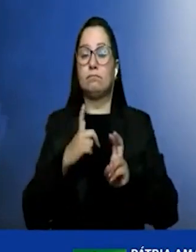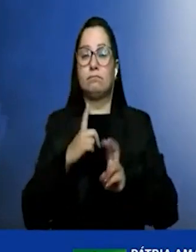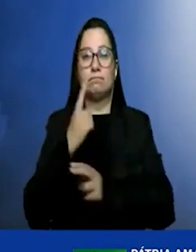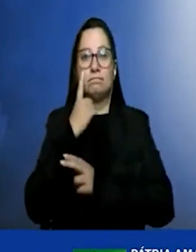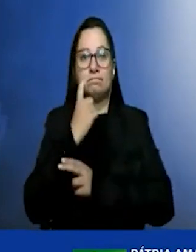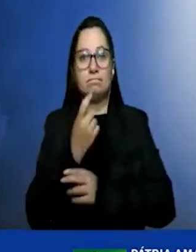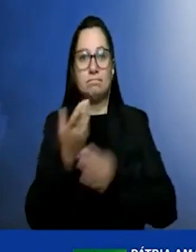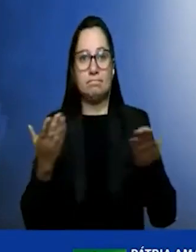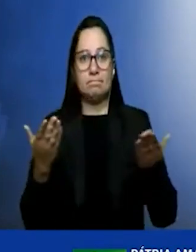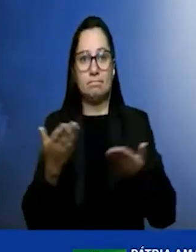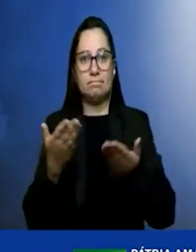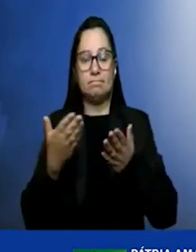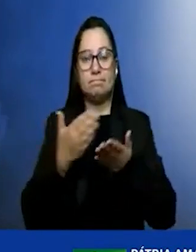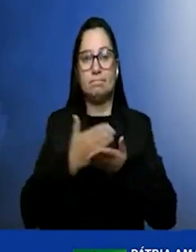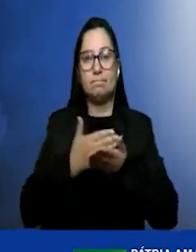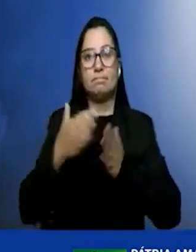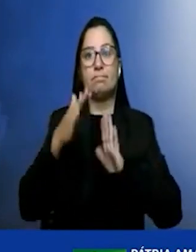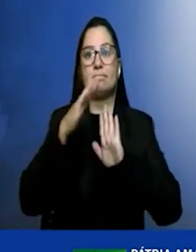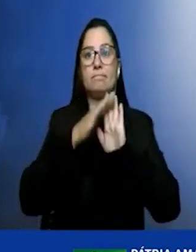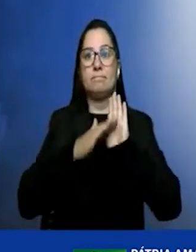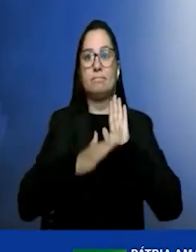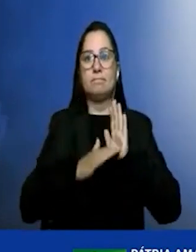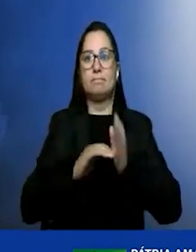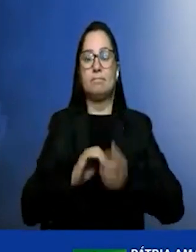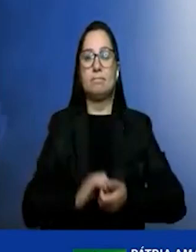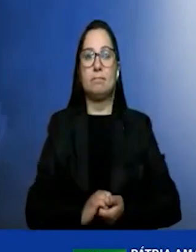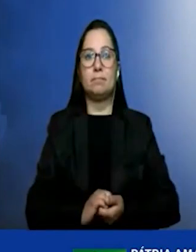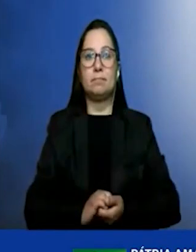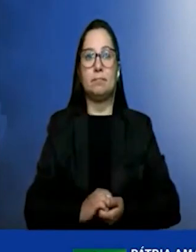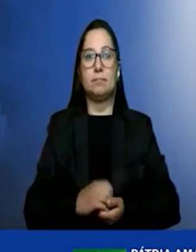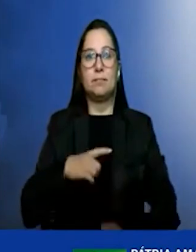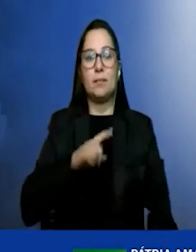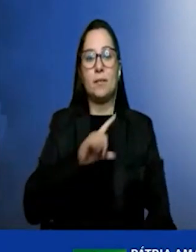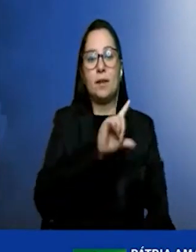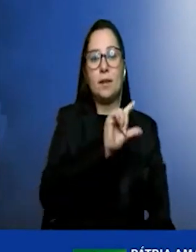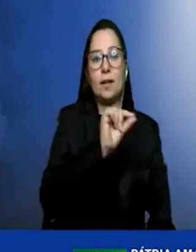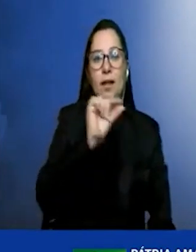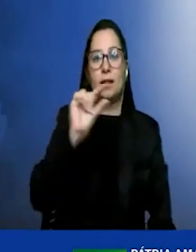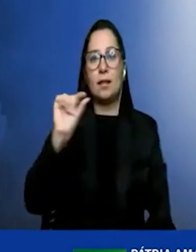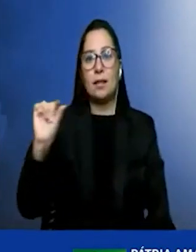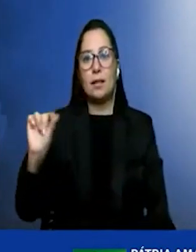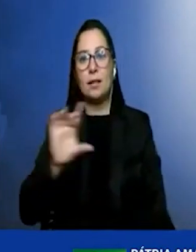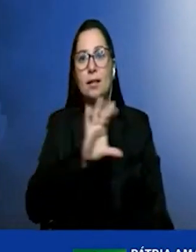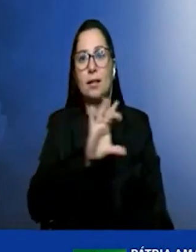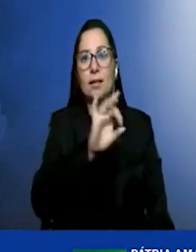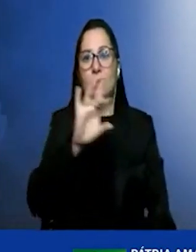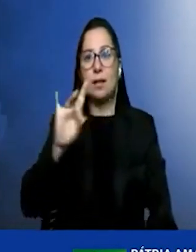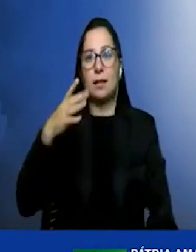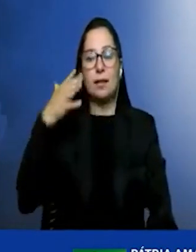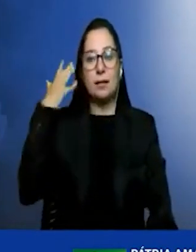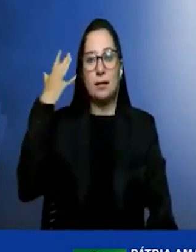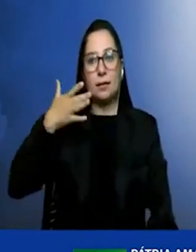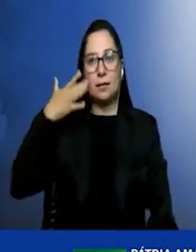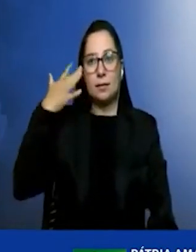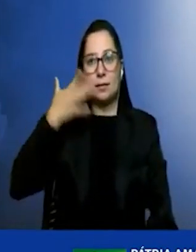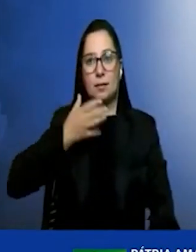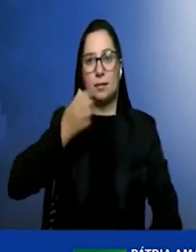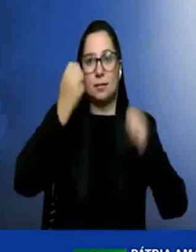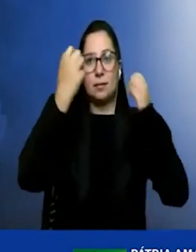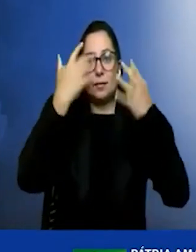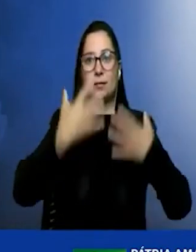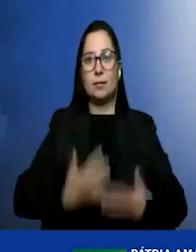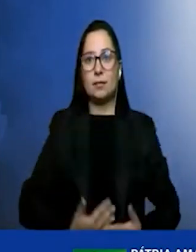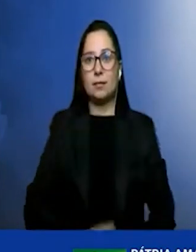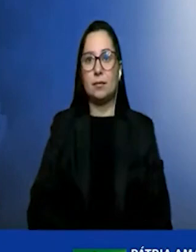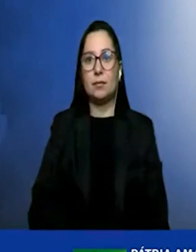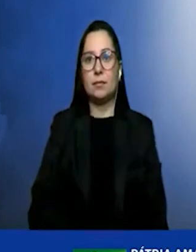painel com espaço de 10 minutos para cada um dos nossos amigos e amiga poder aqui nos